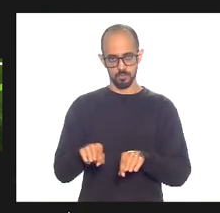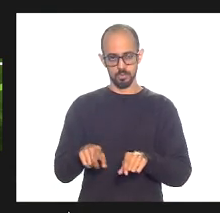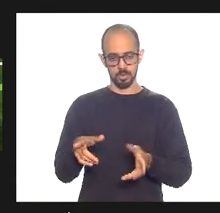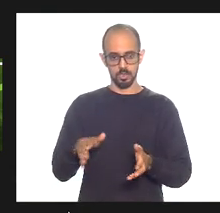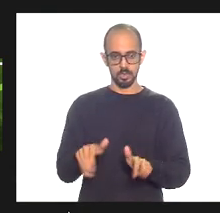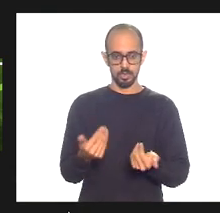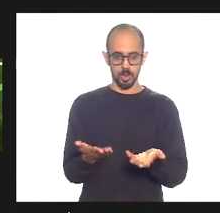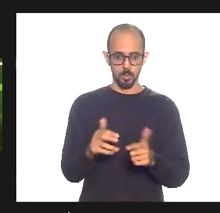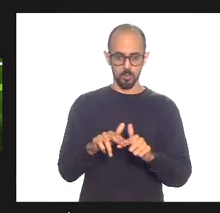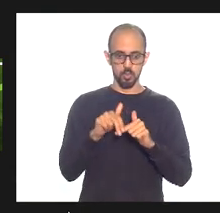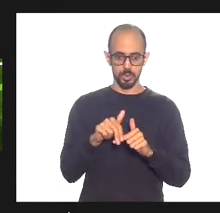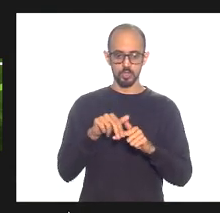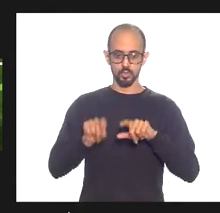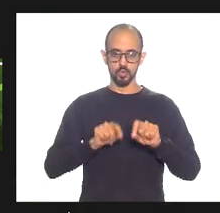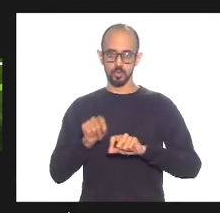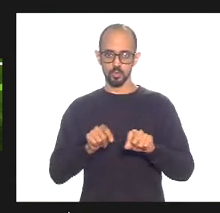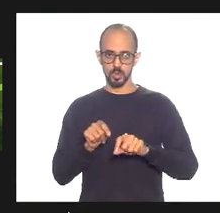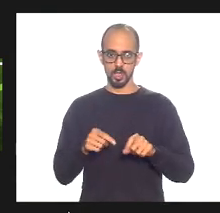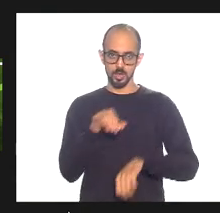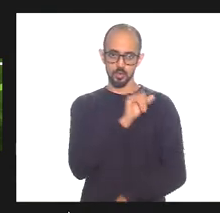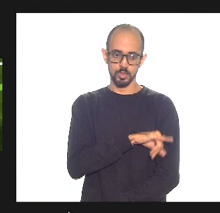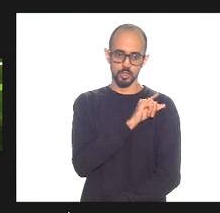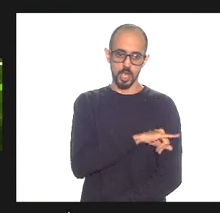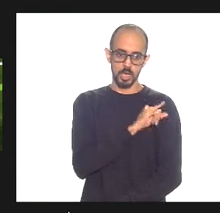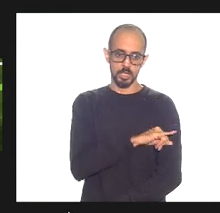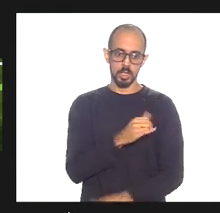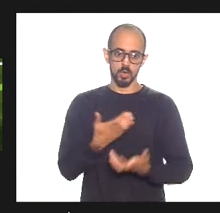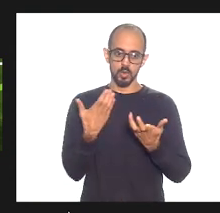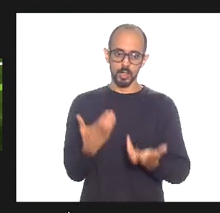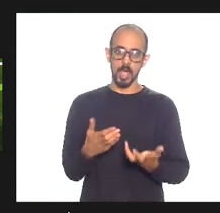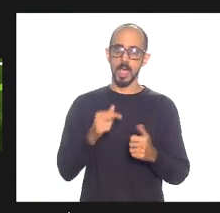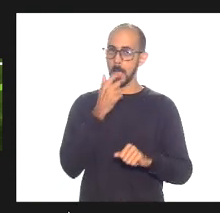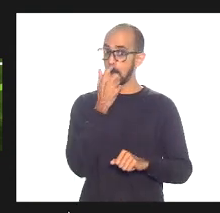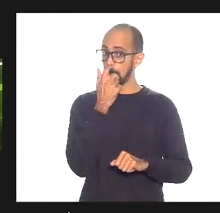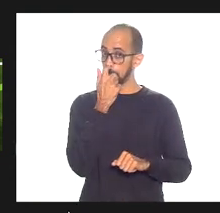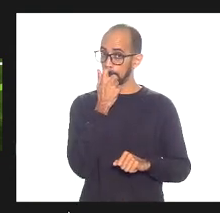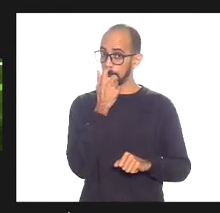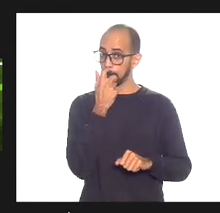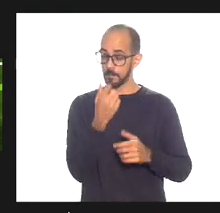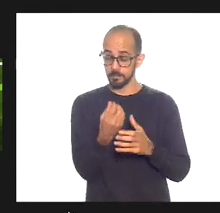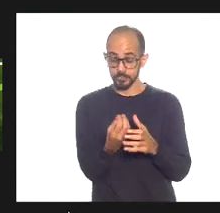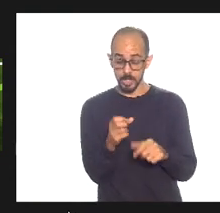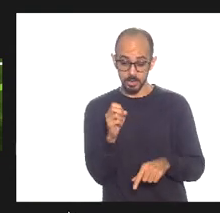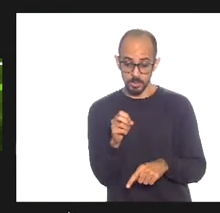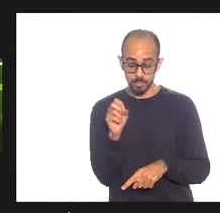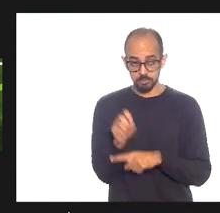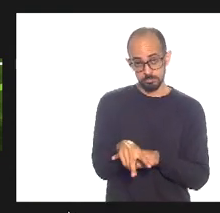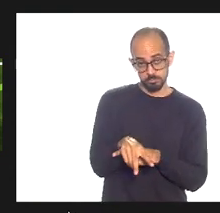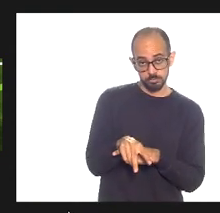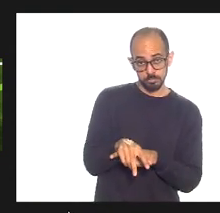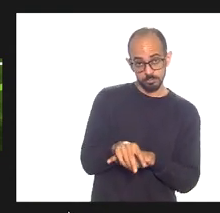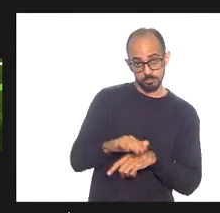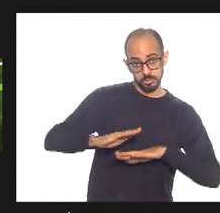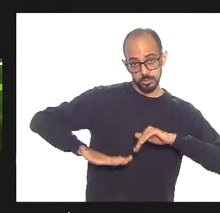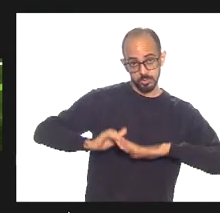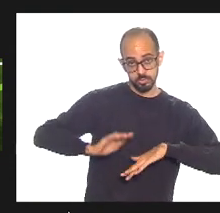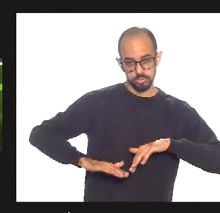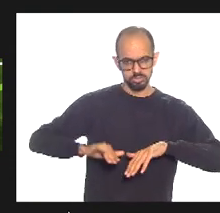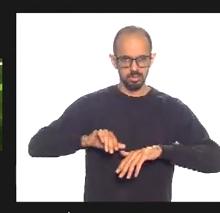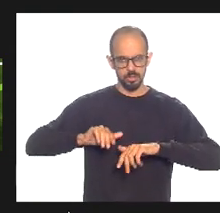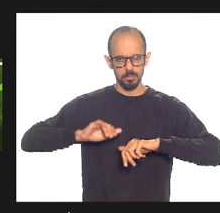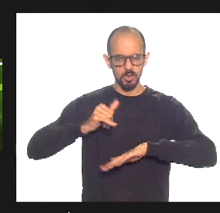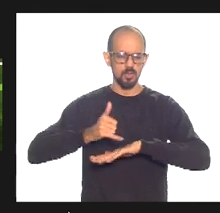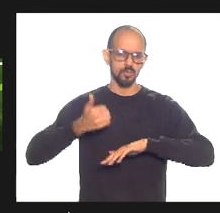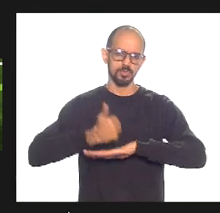o Rio de Janeiro através deste novo governo estabeleceu a formação de novos especialistas para atrair investimento as reformas senhor presidente são menos